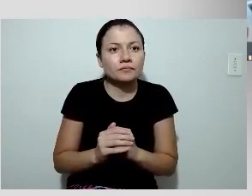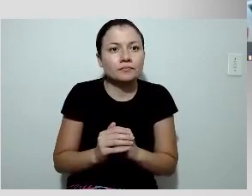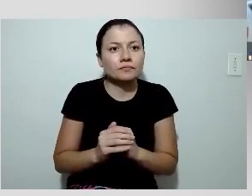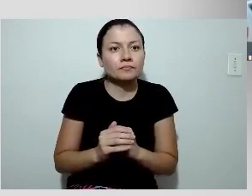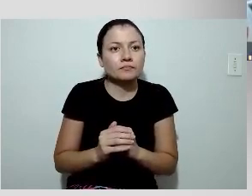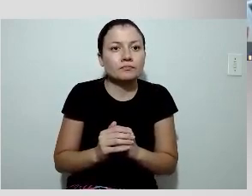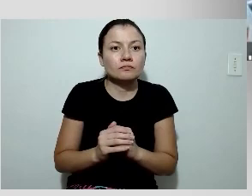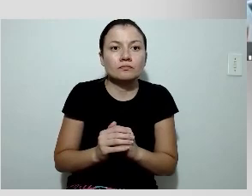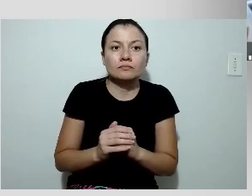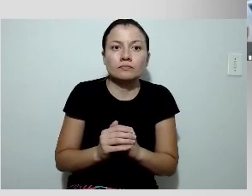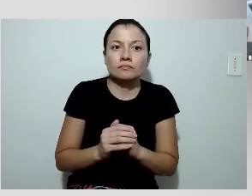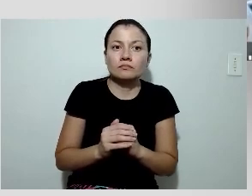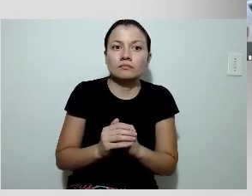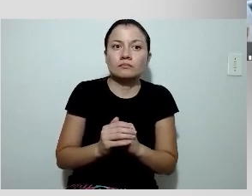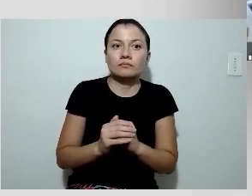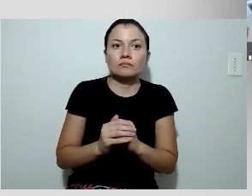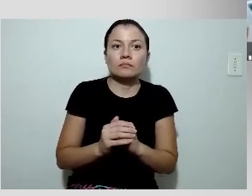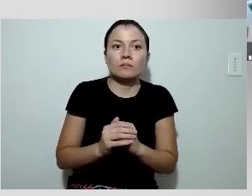Bom,